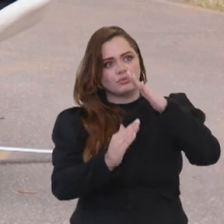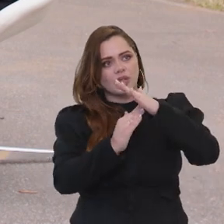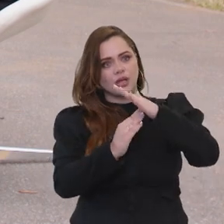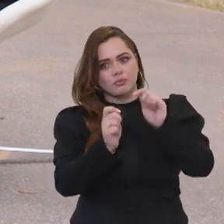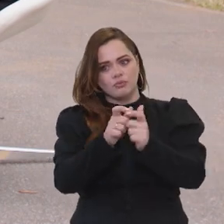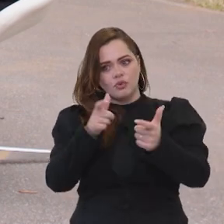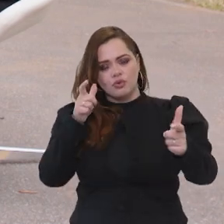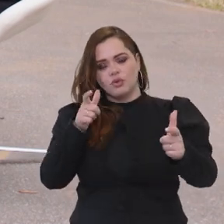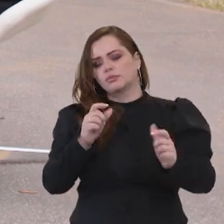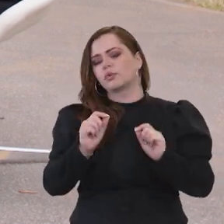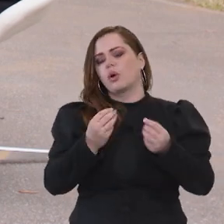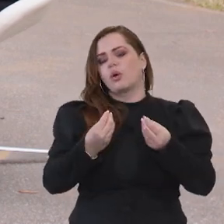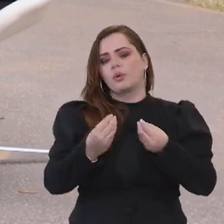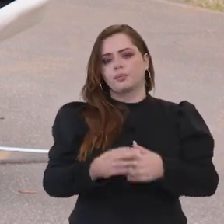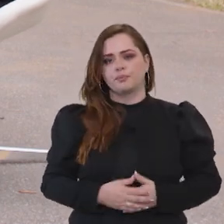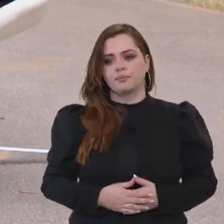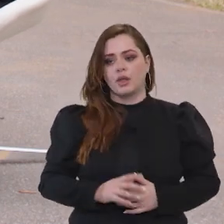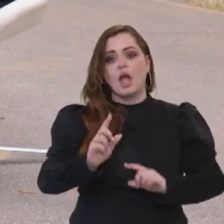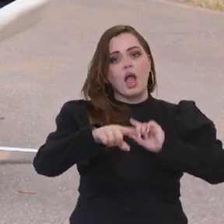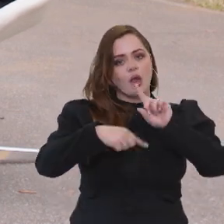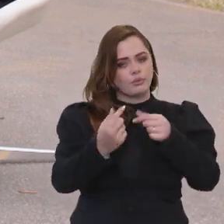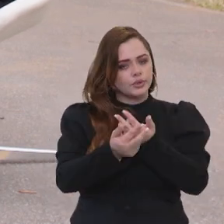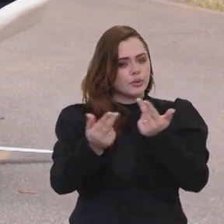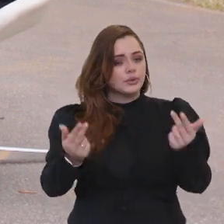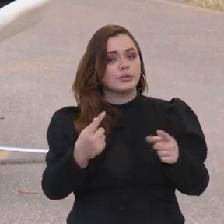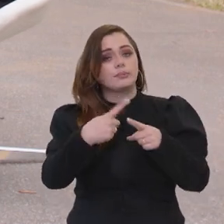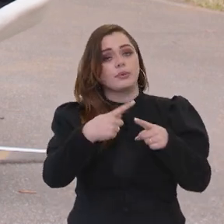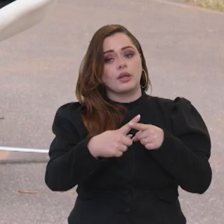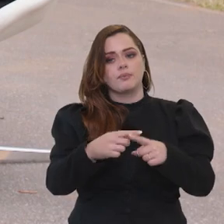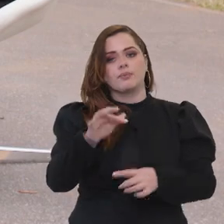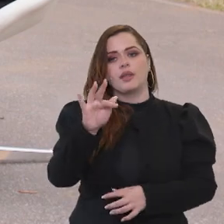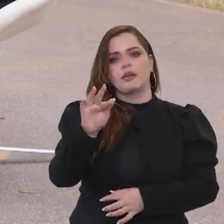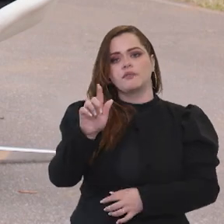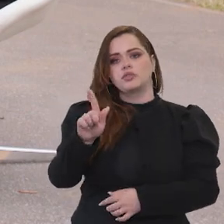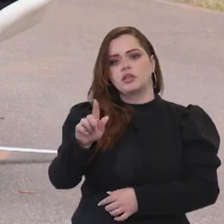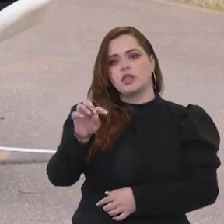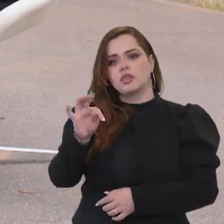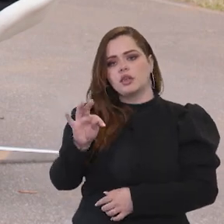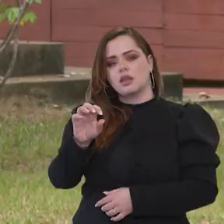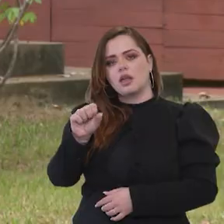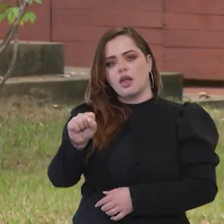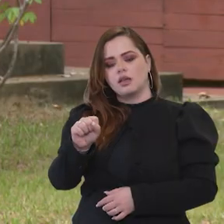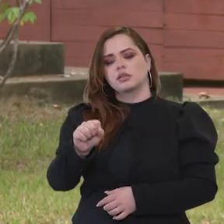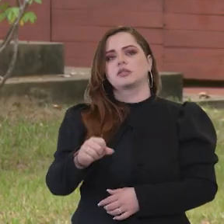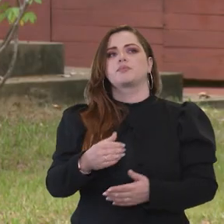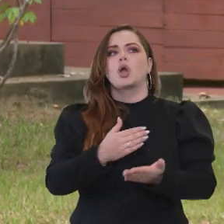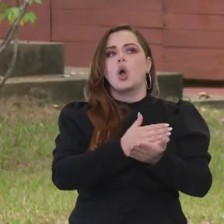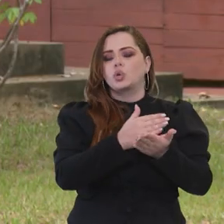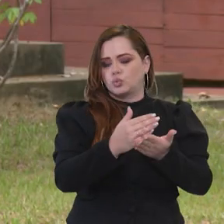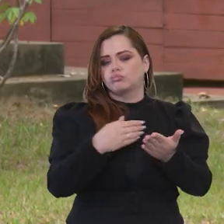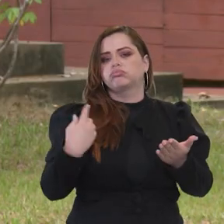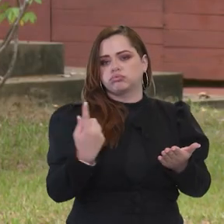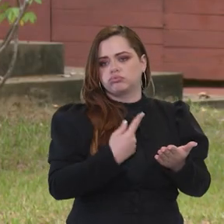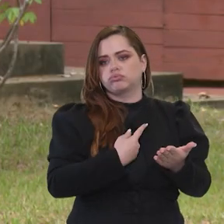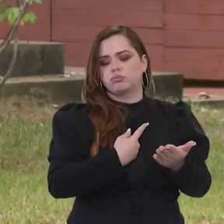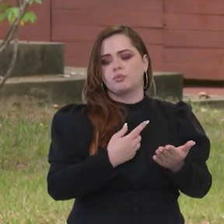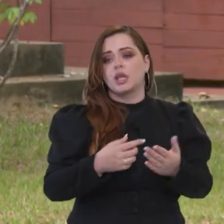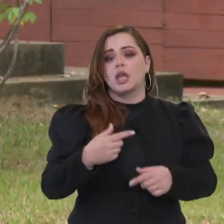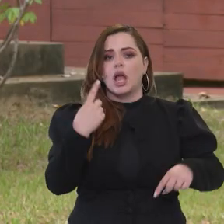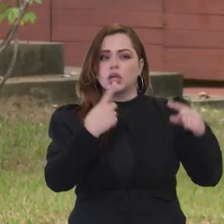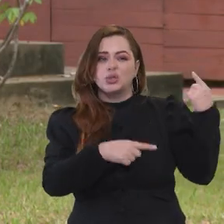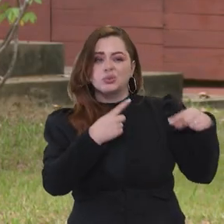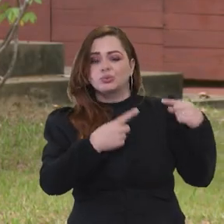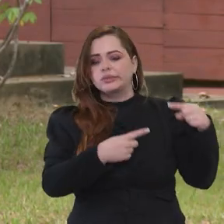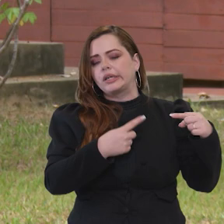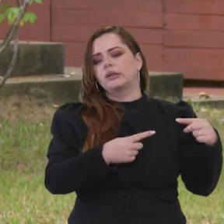temos de bom para anunciar? Esse aí já é o outro braço, que aí é o FGTS. Carol, quando nós chegamos, e a partir de